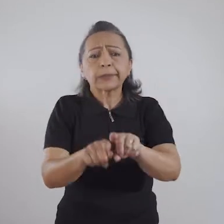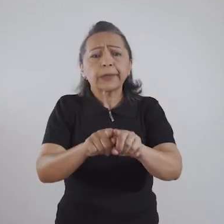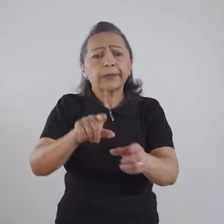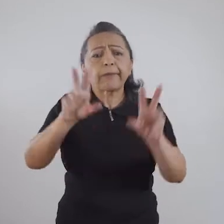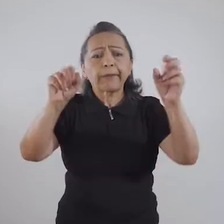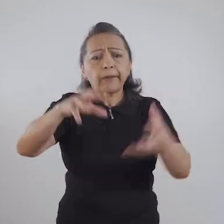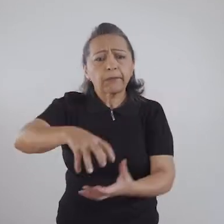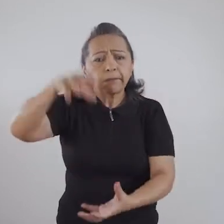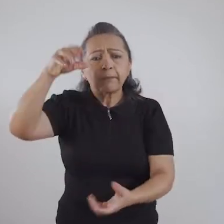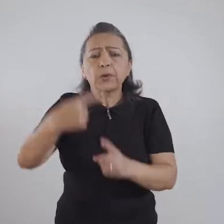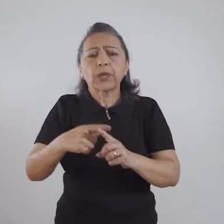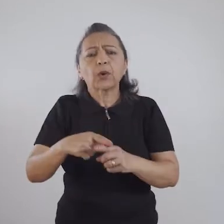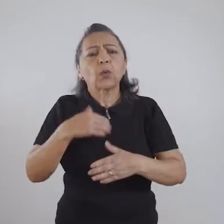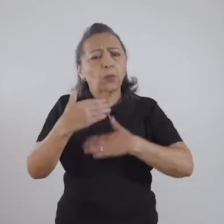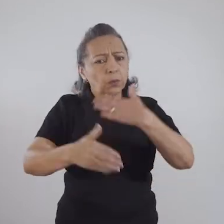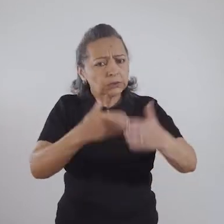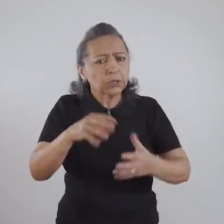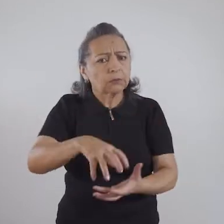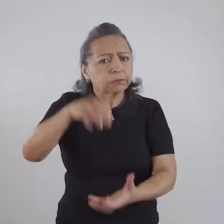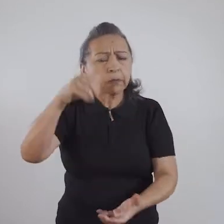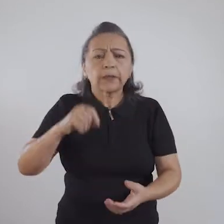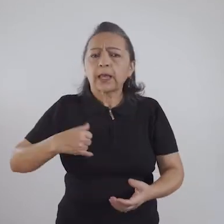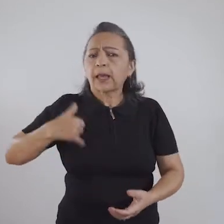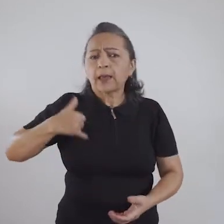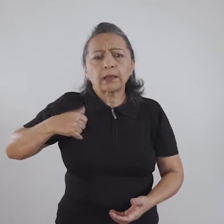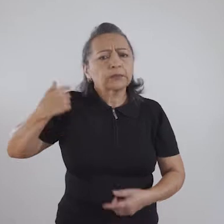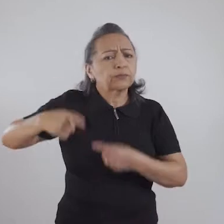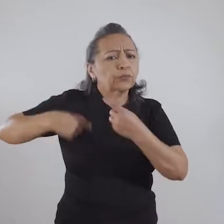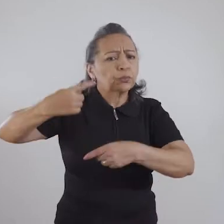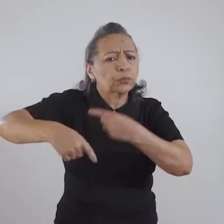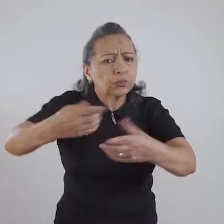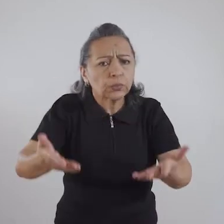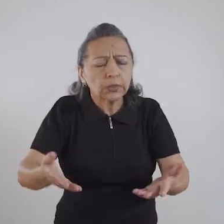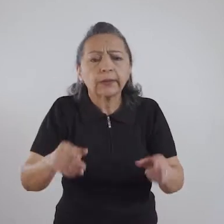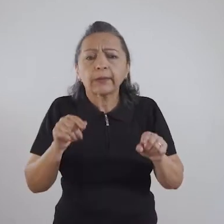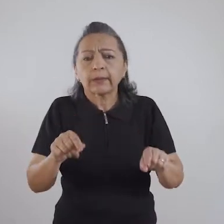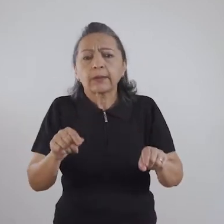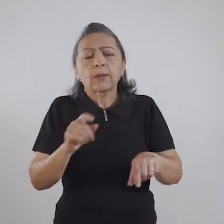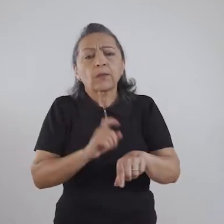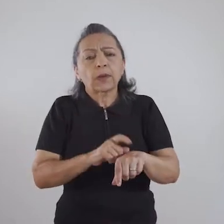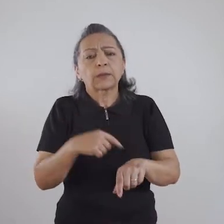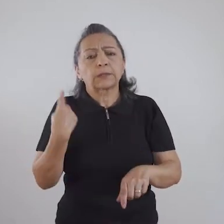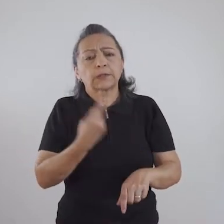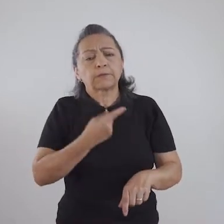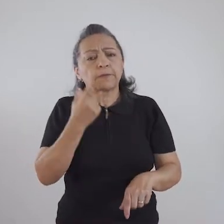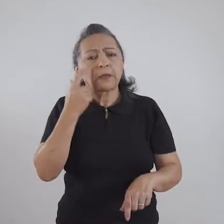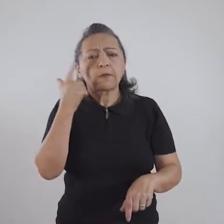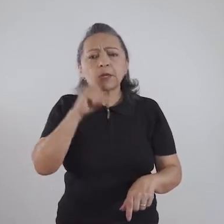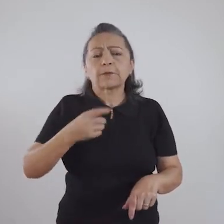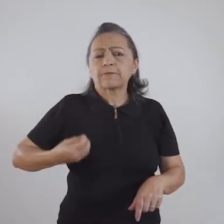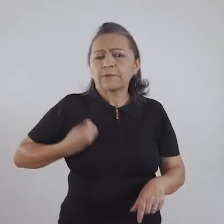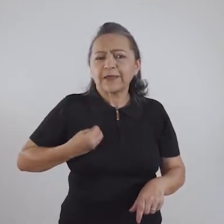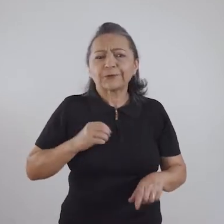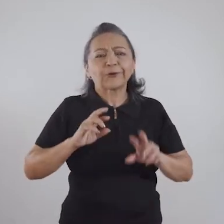processo de envelhecimento, ele se dá ao longo da nossa vida. E à medida que a gente vai vivendo as diferentes fases